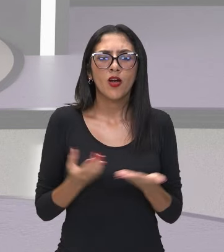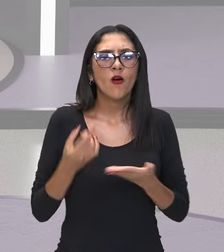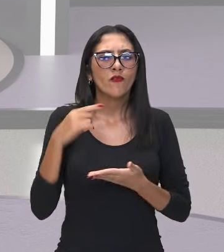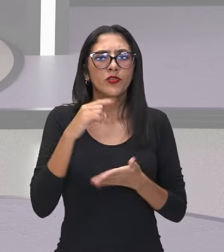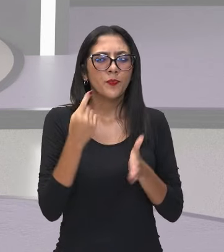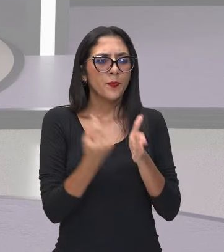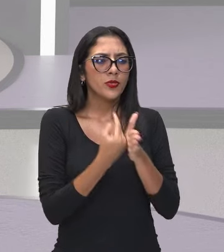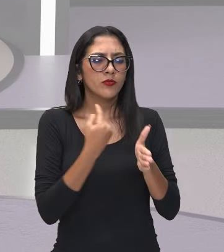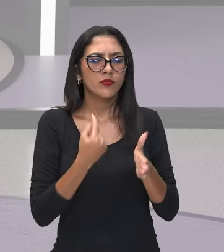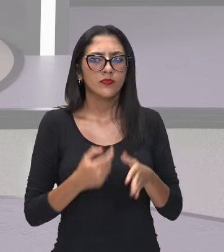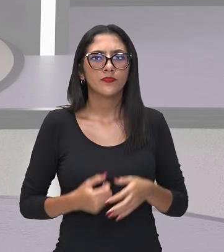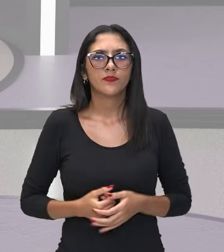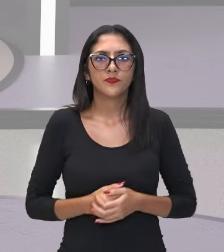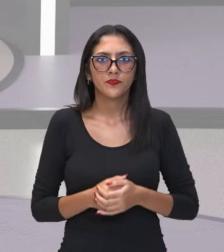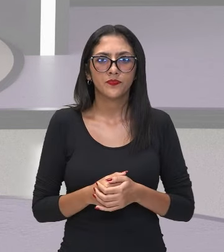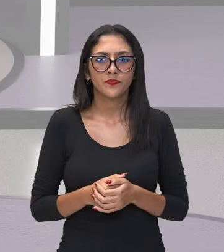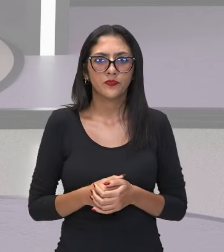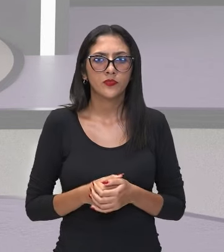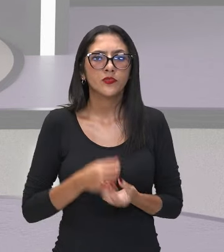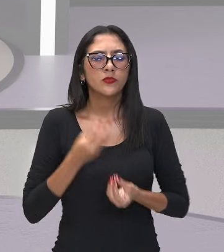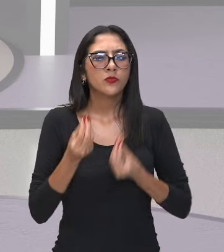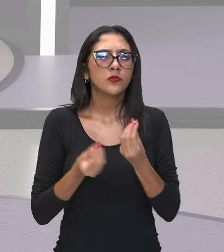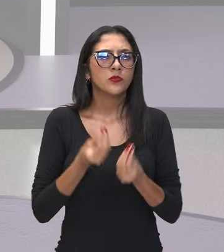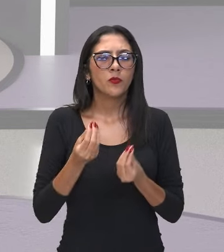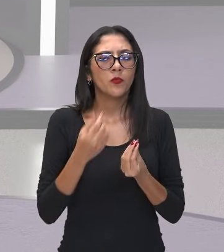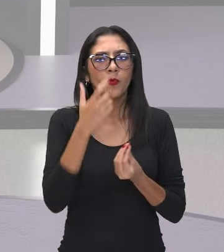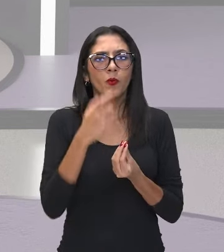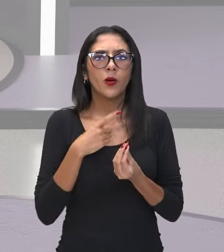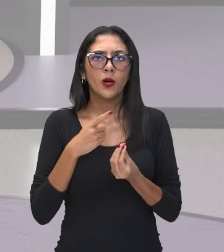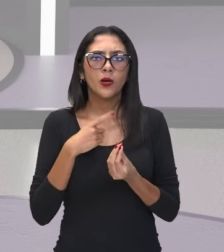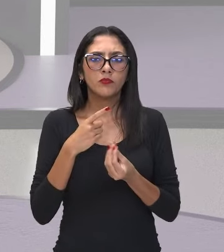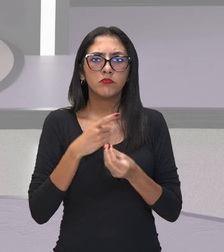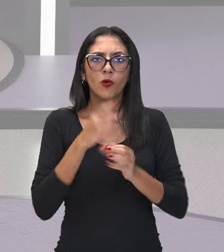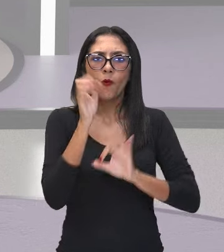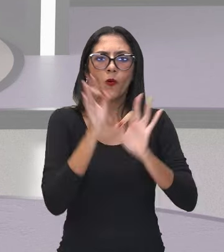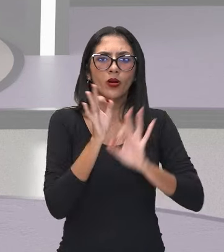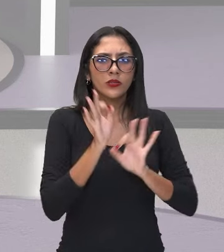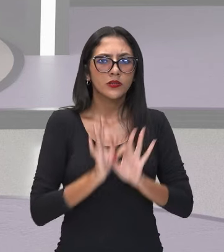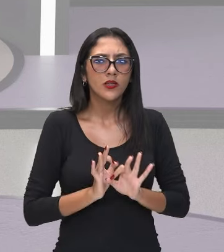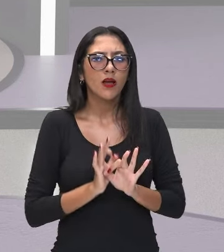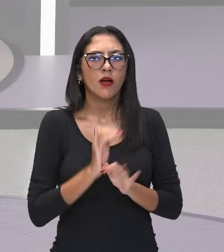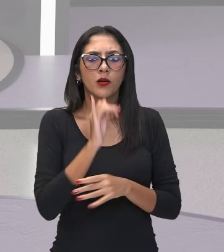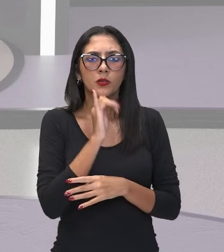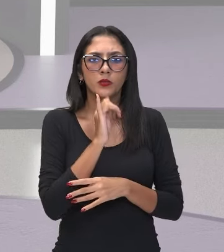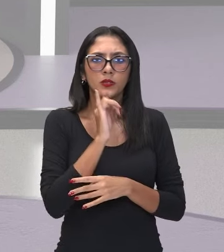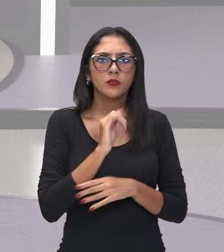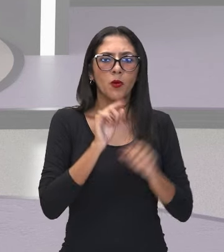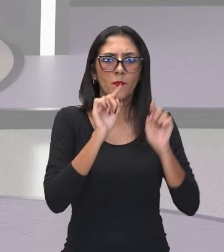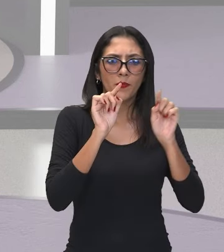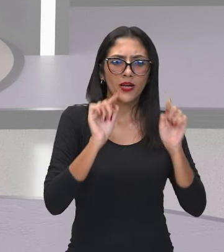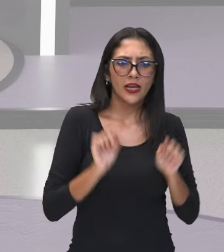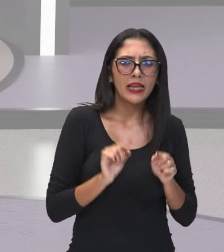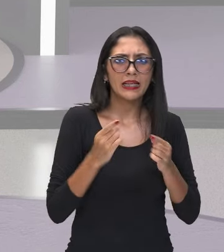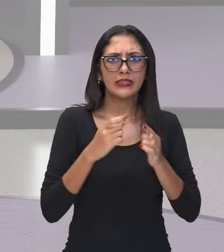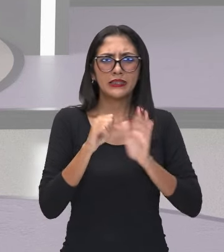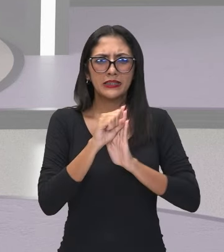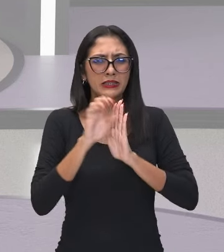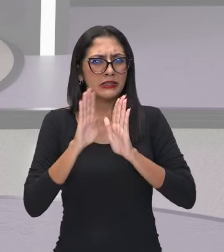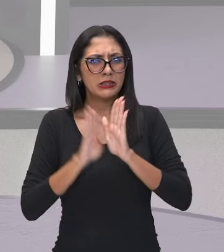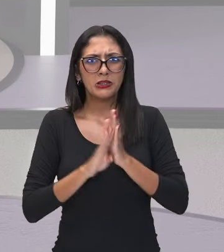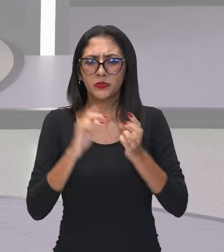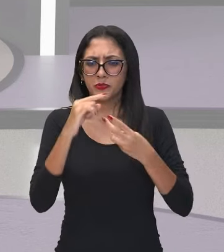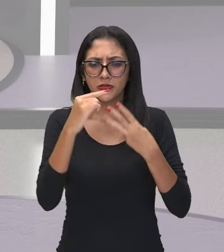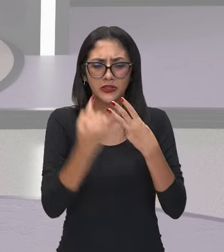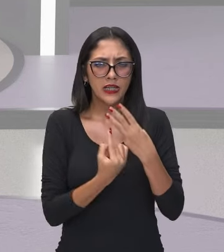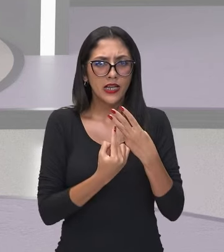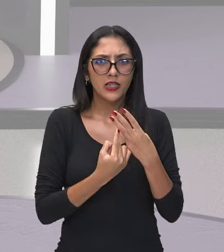quando é, o que é que eu vou fazer? Quando começar a aparecer ali, parênteses, colchetes, chave, quem